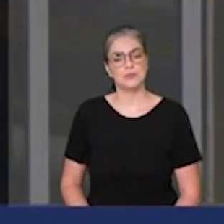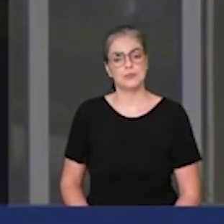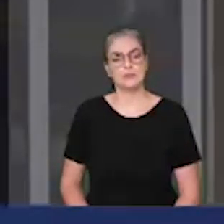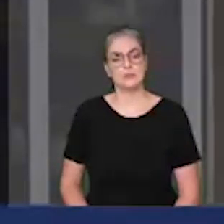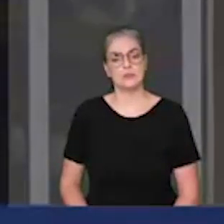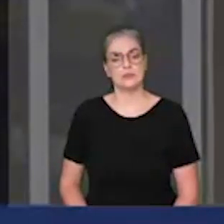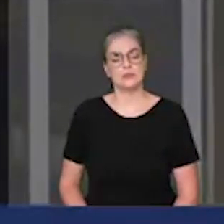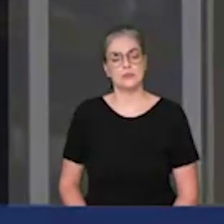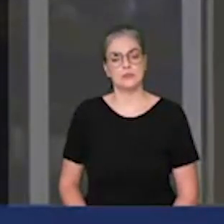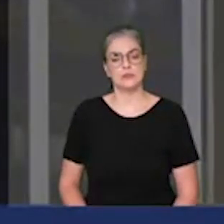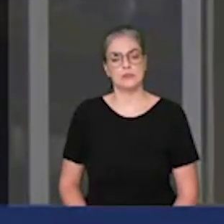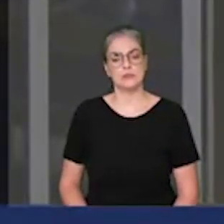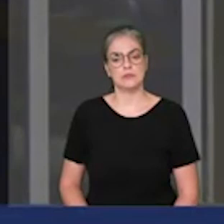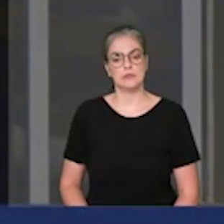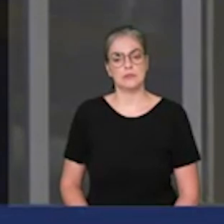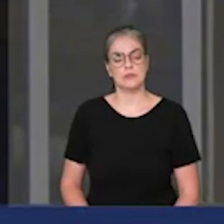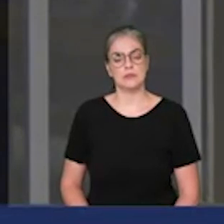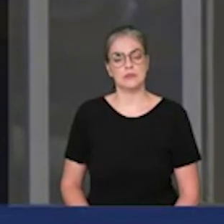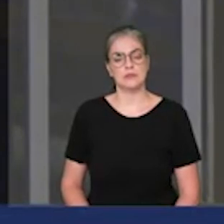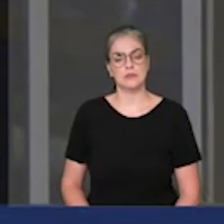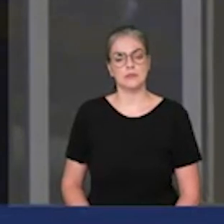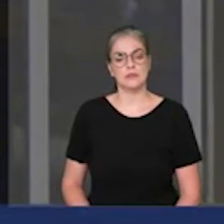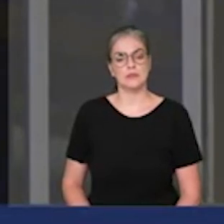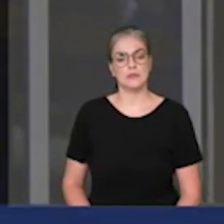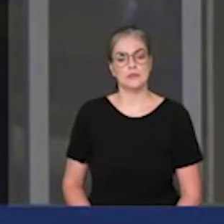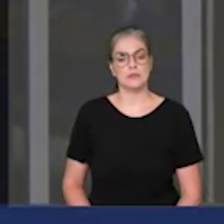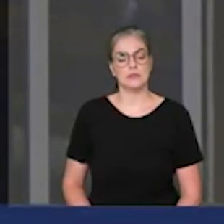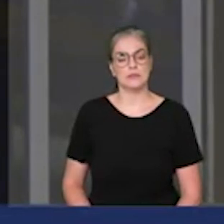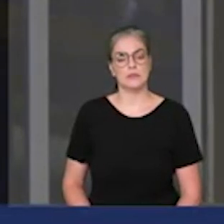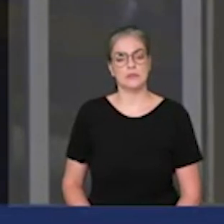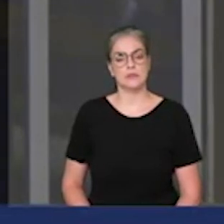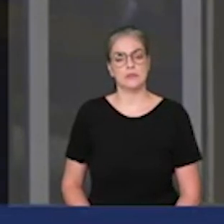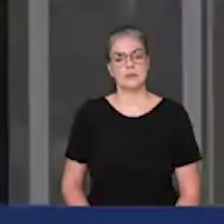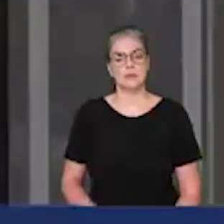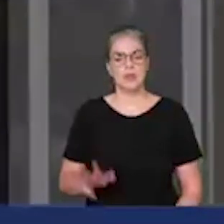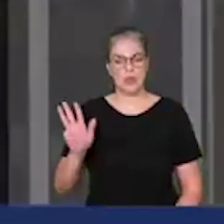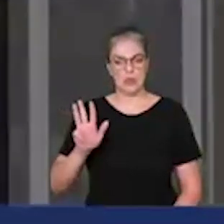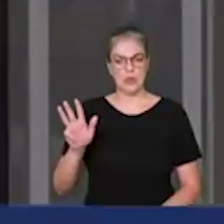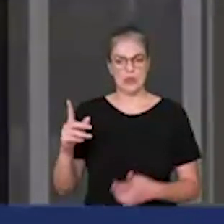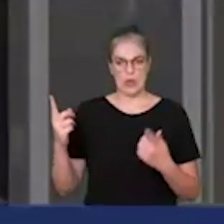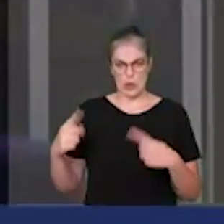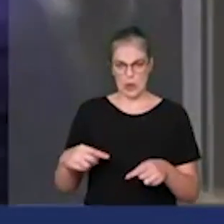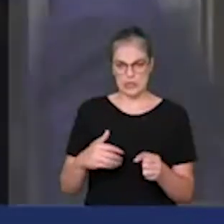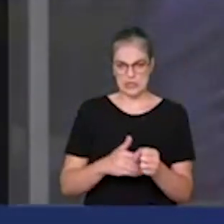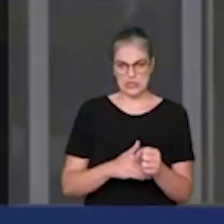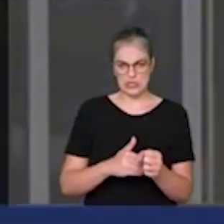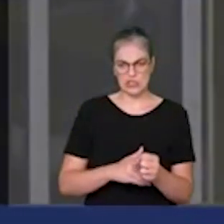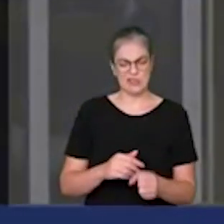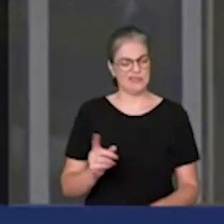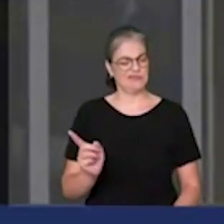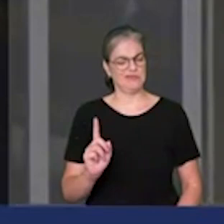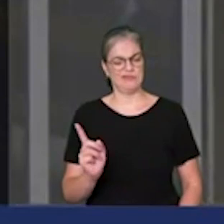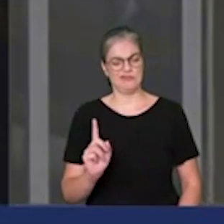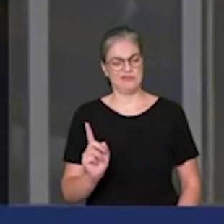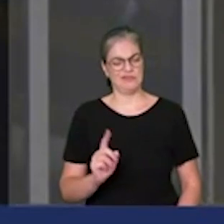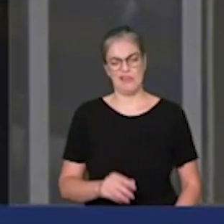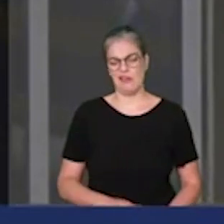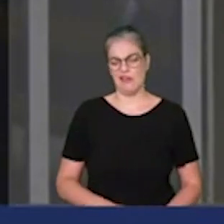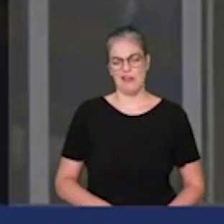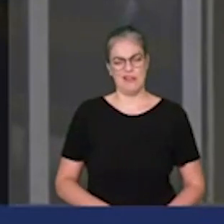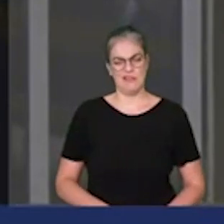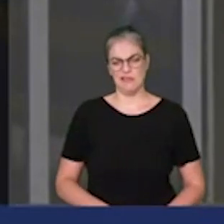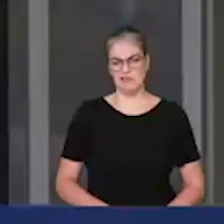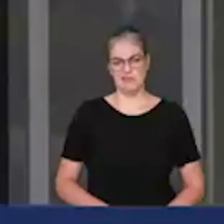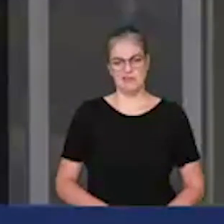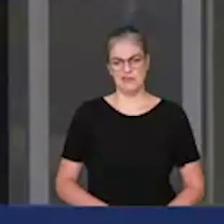Lula é contra o sigilo? Contra nada. Colocou em sigilo, agora sob sigilo, as imagens das